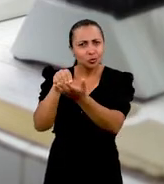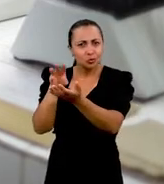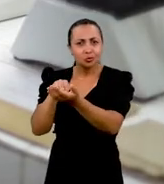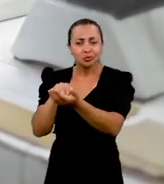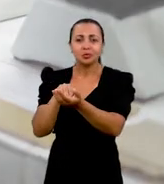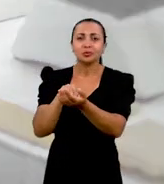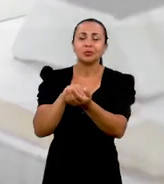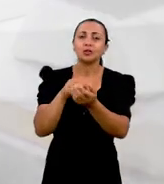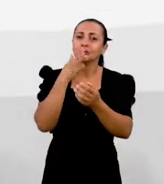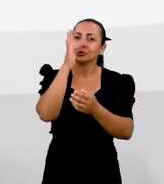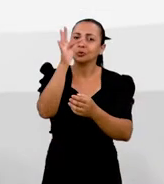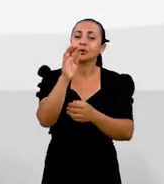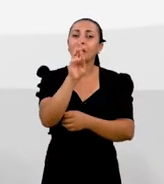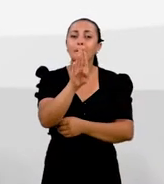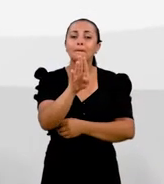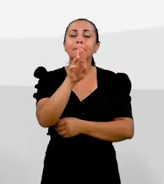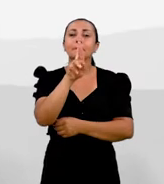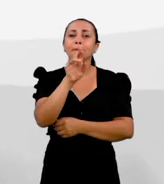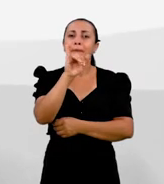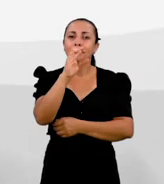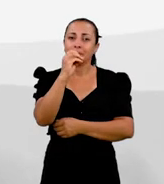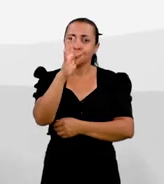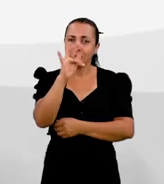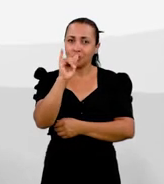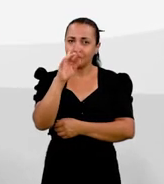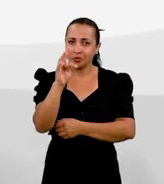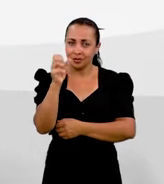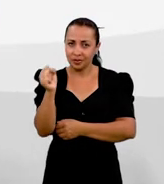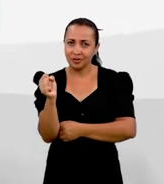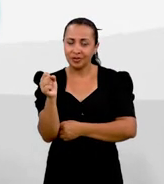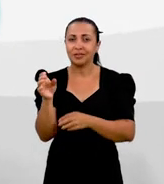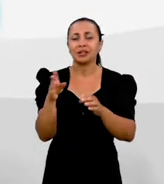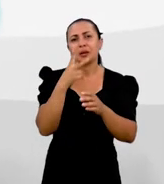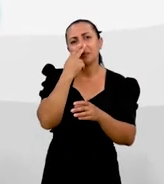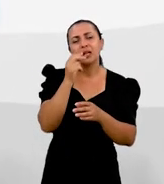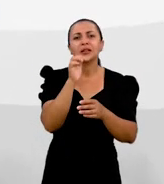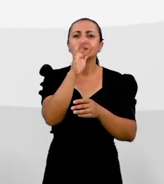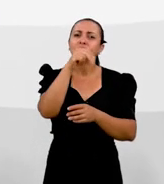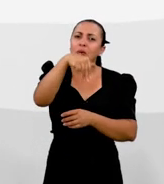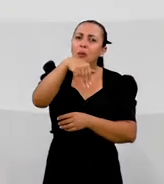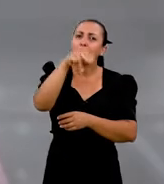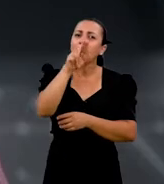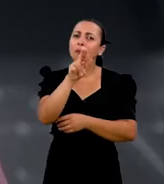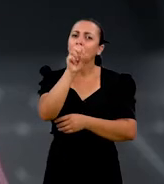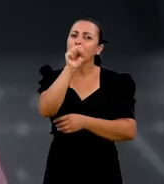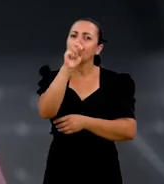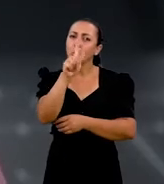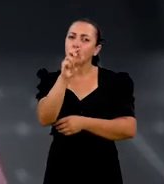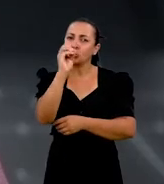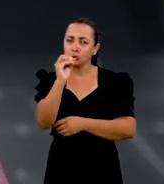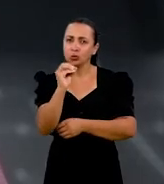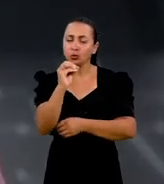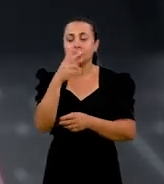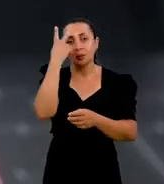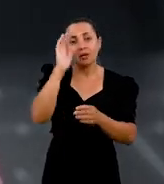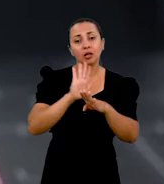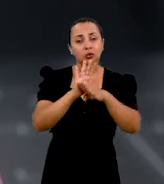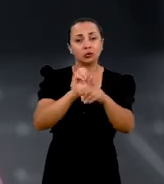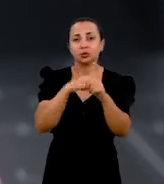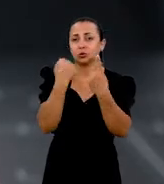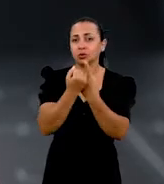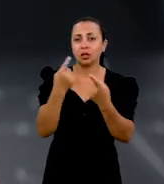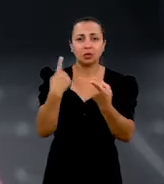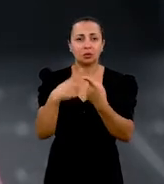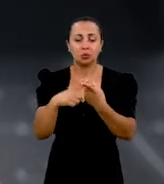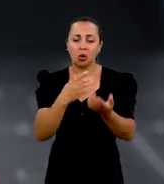de briófitas. As briófitas são conhecidas popularmente como antóceros hepáticas e musgos. E a principal contribuição das briófitas para a sociedade